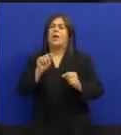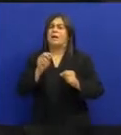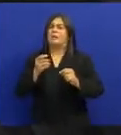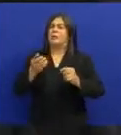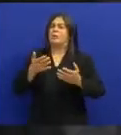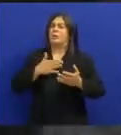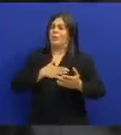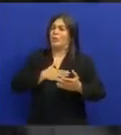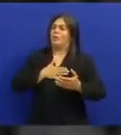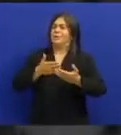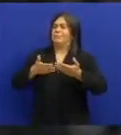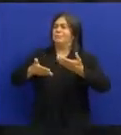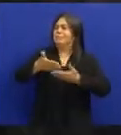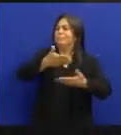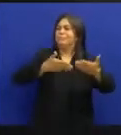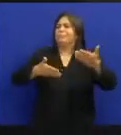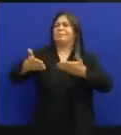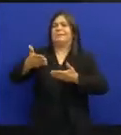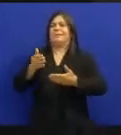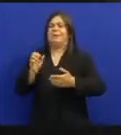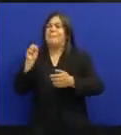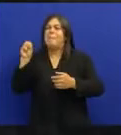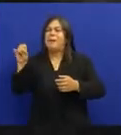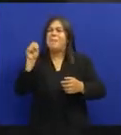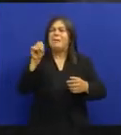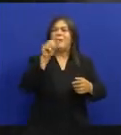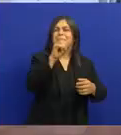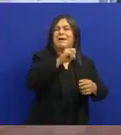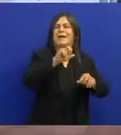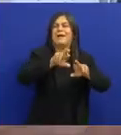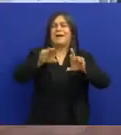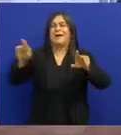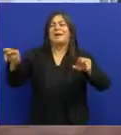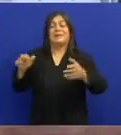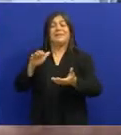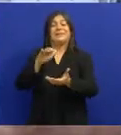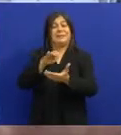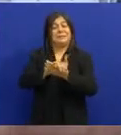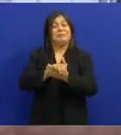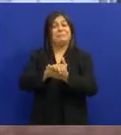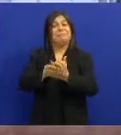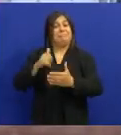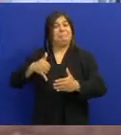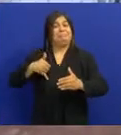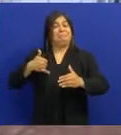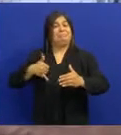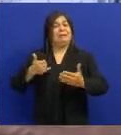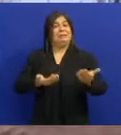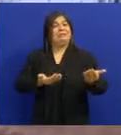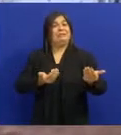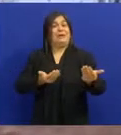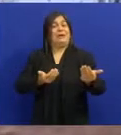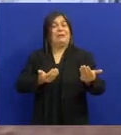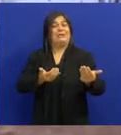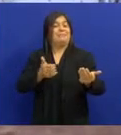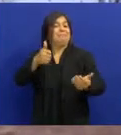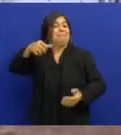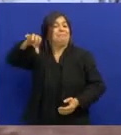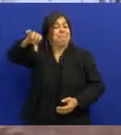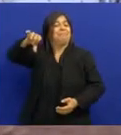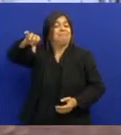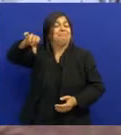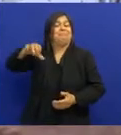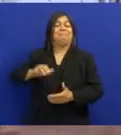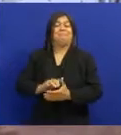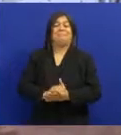vista Das relações Da sexualidade E ele casou muito cedo Casou quase adolescente